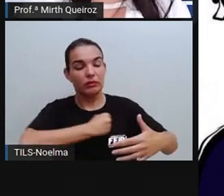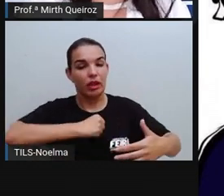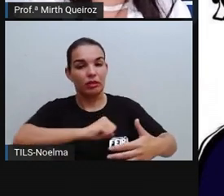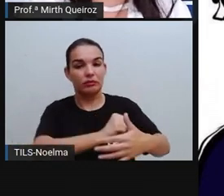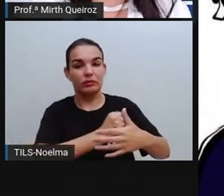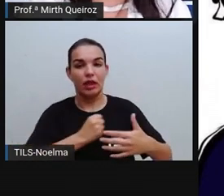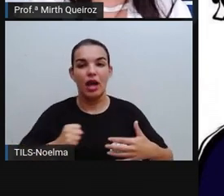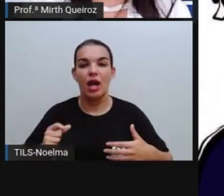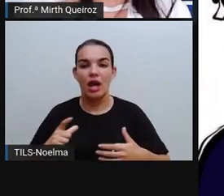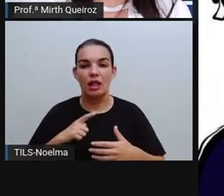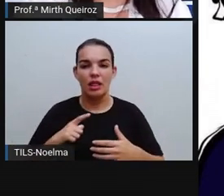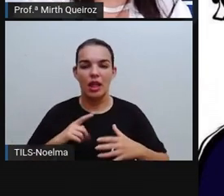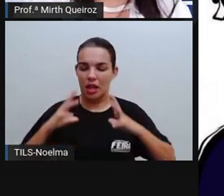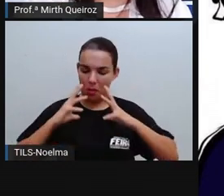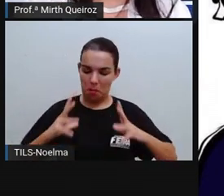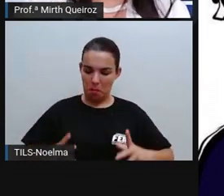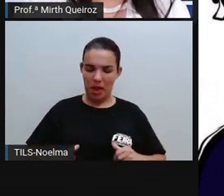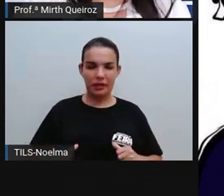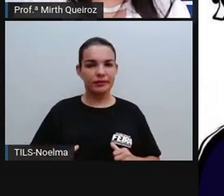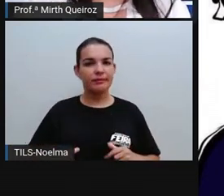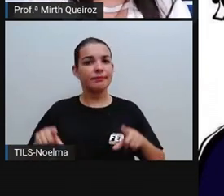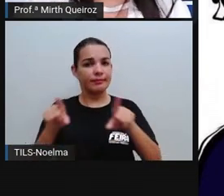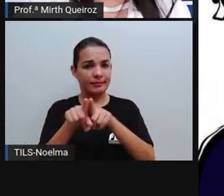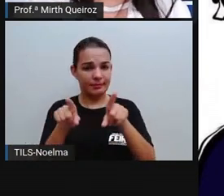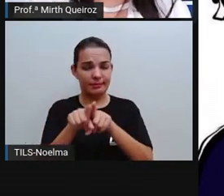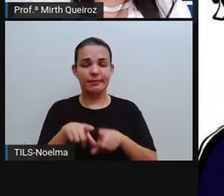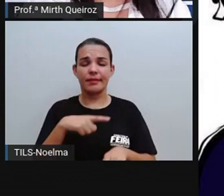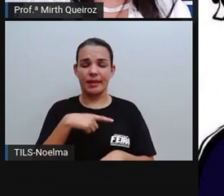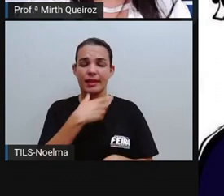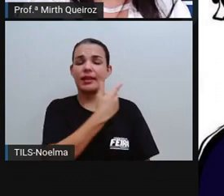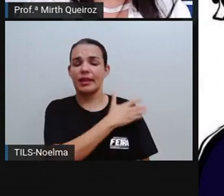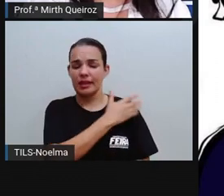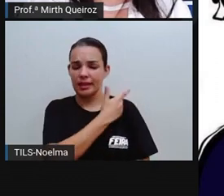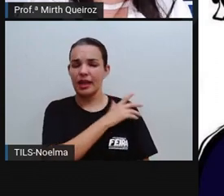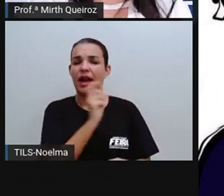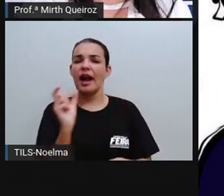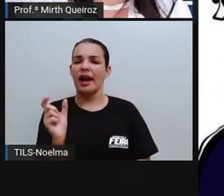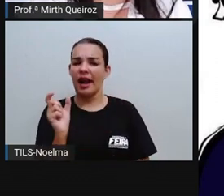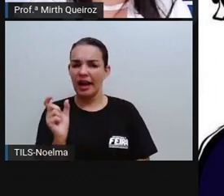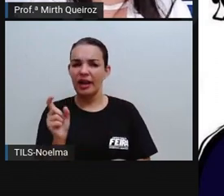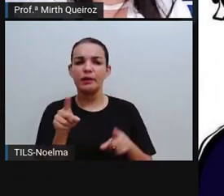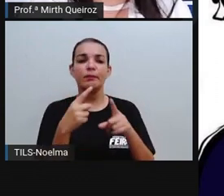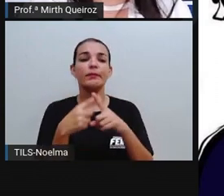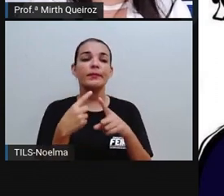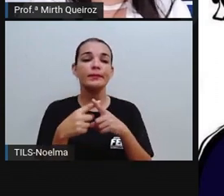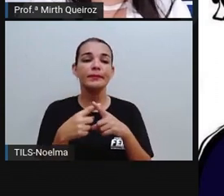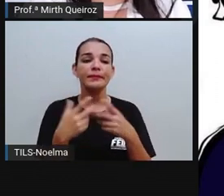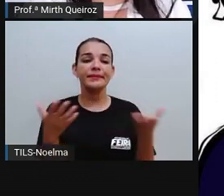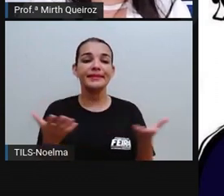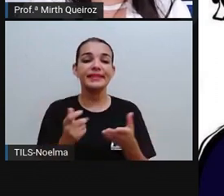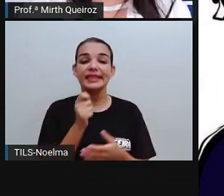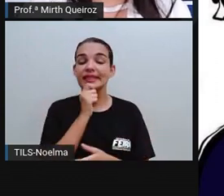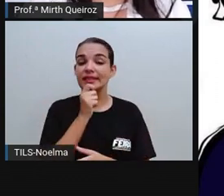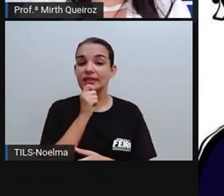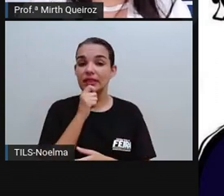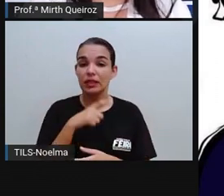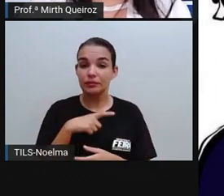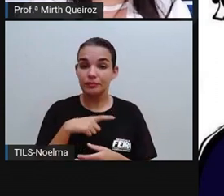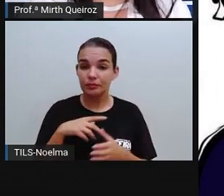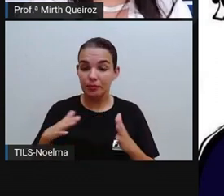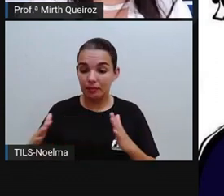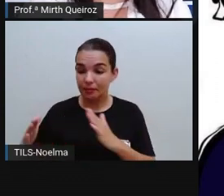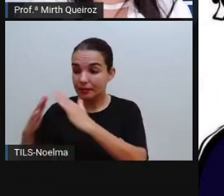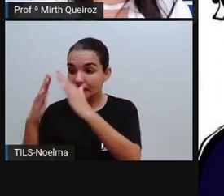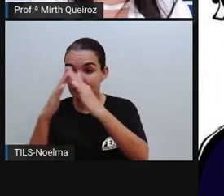Como doméstica. E vocês sabiam que esse termo também é um termo racista? Esse termo ainda hoje está nos lares brasileiros para